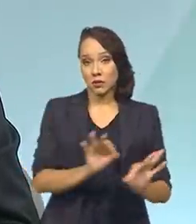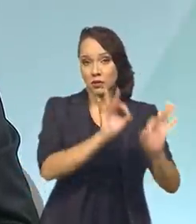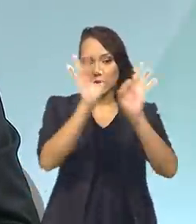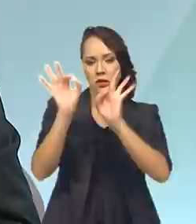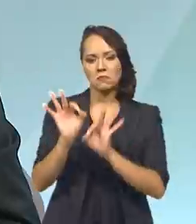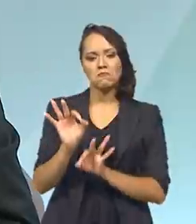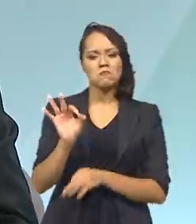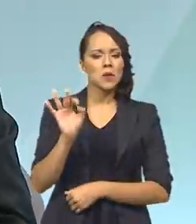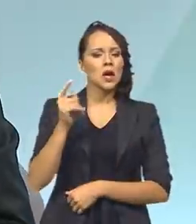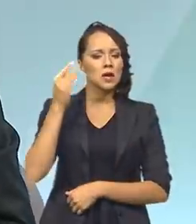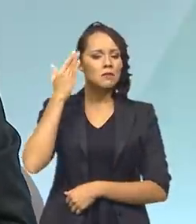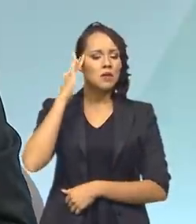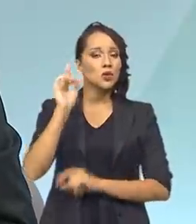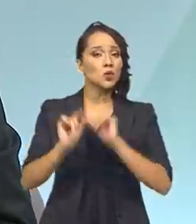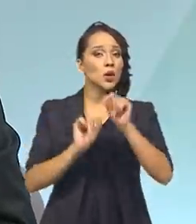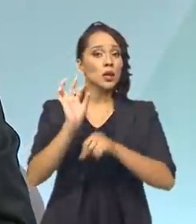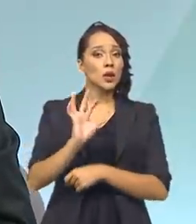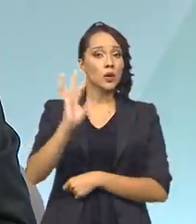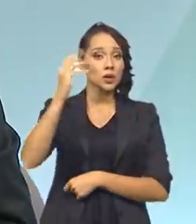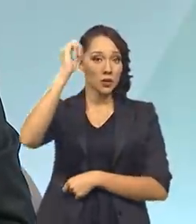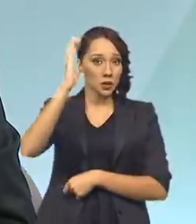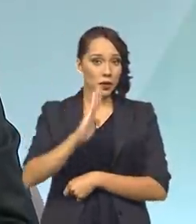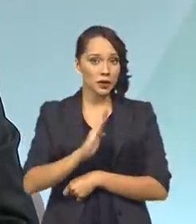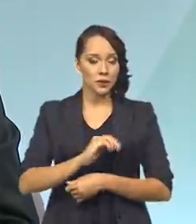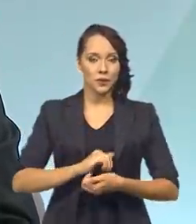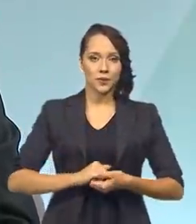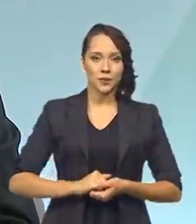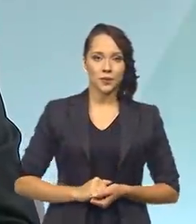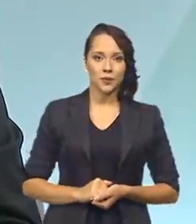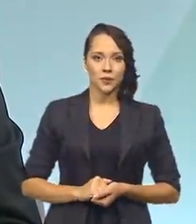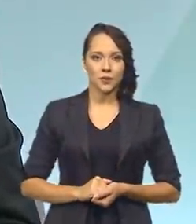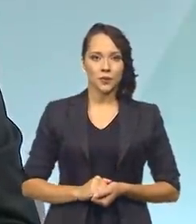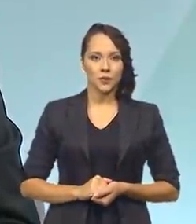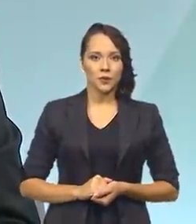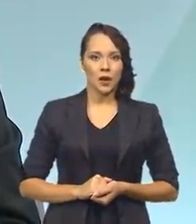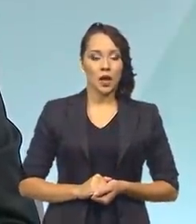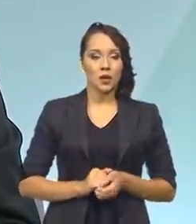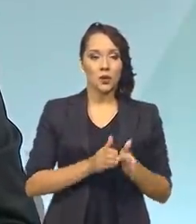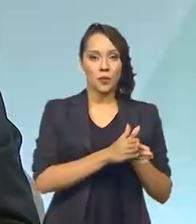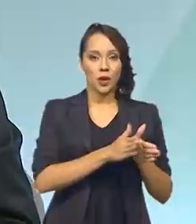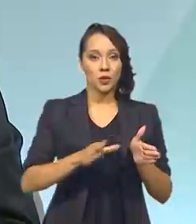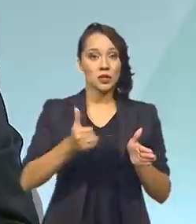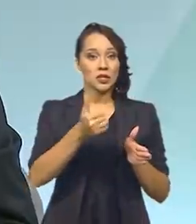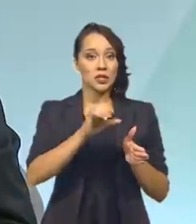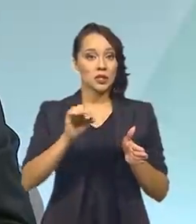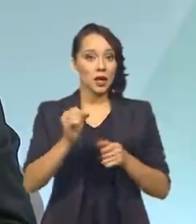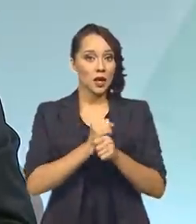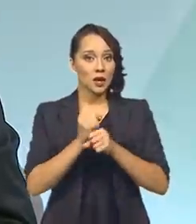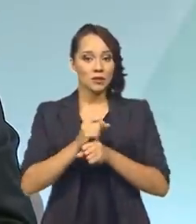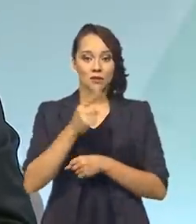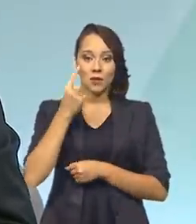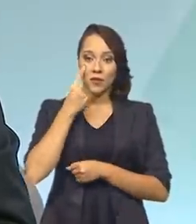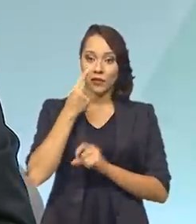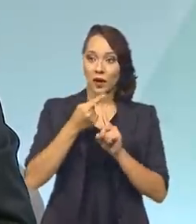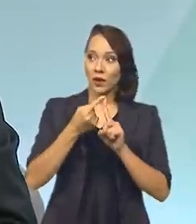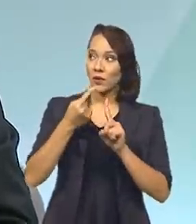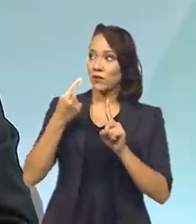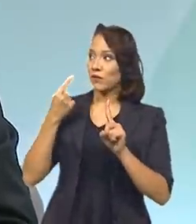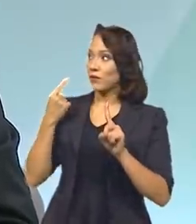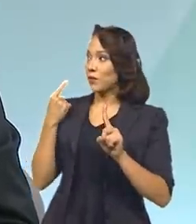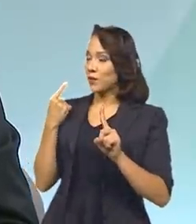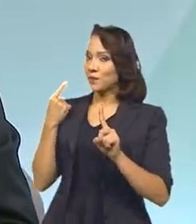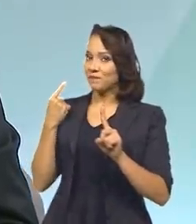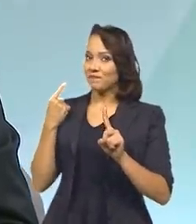uma ideia do que está acontecendo com o Brasil. Nos últimos 100 anos, olha o meu lapso temporal como é longevo,